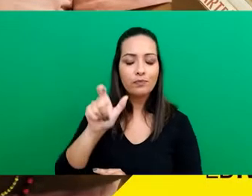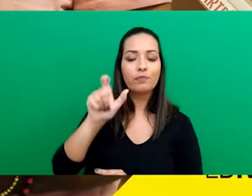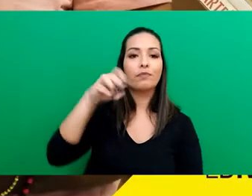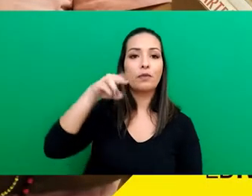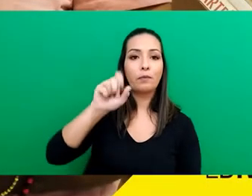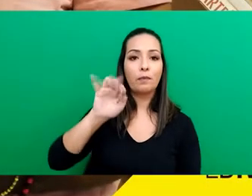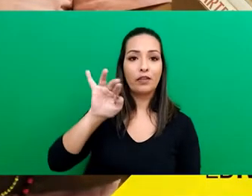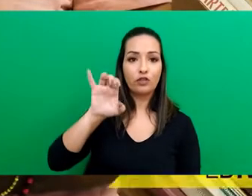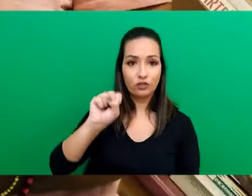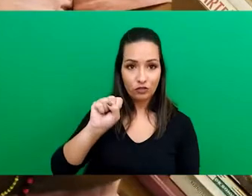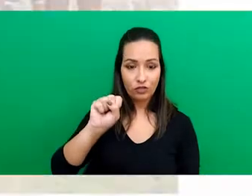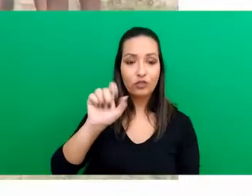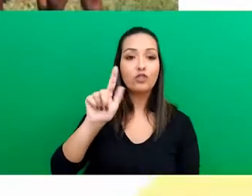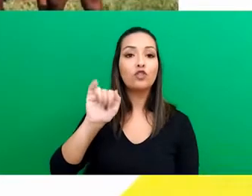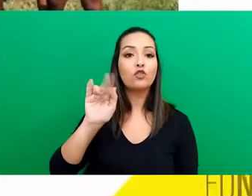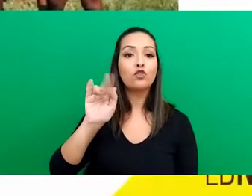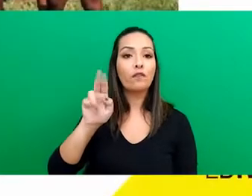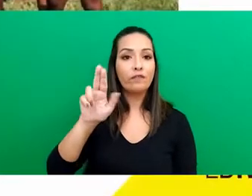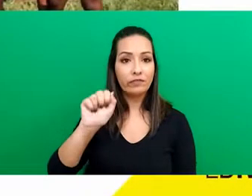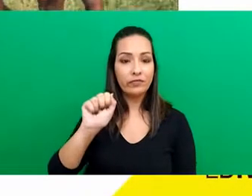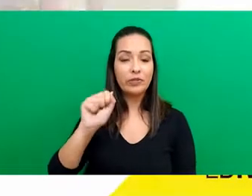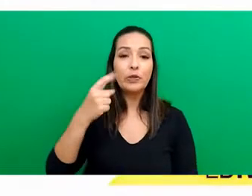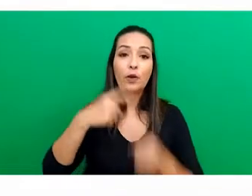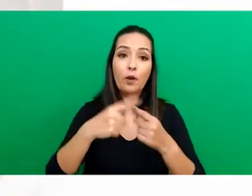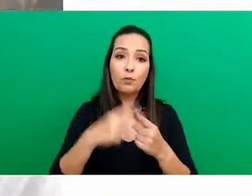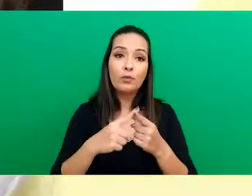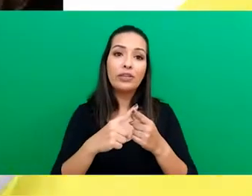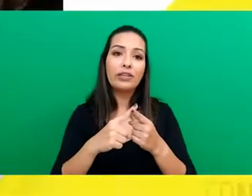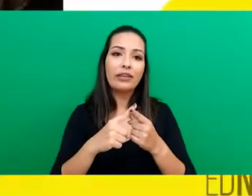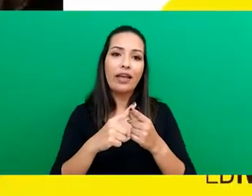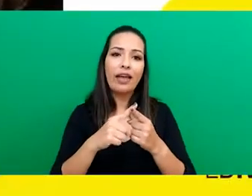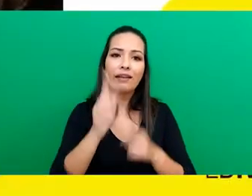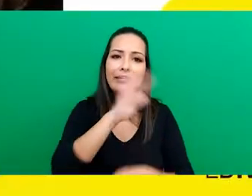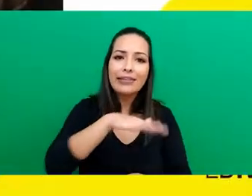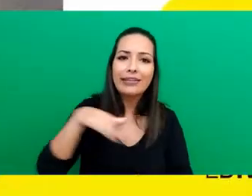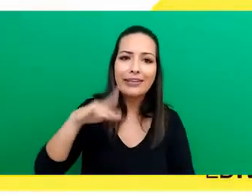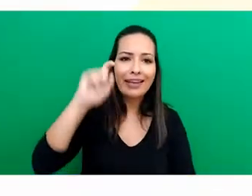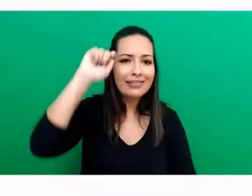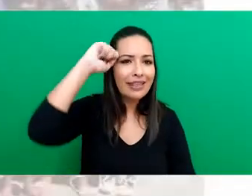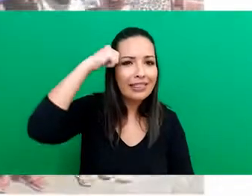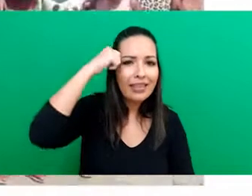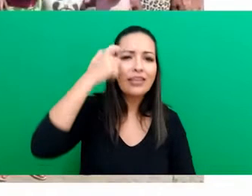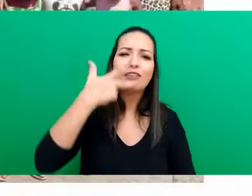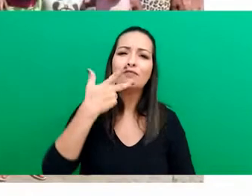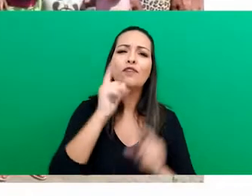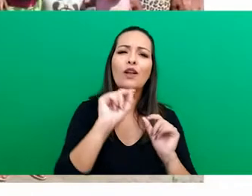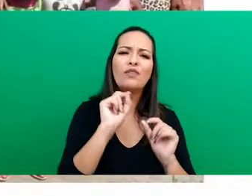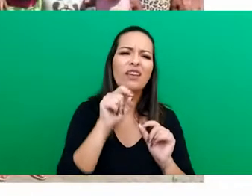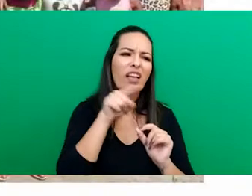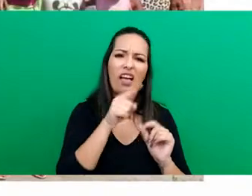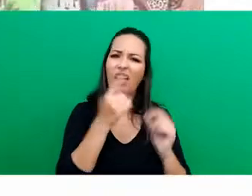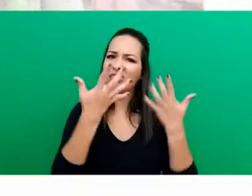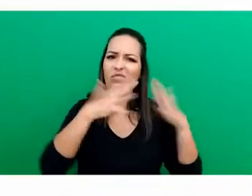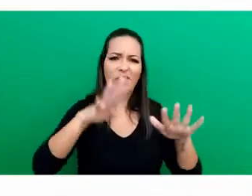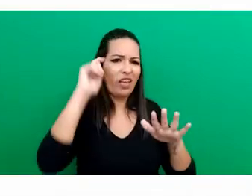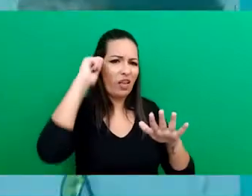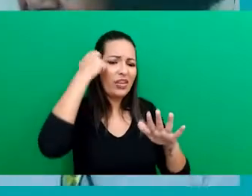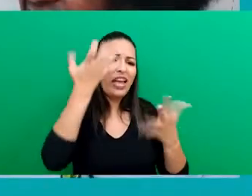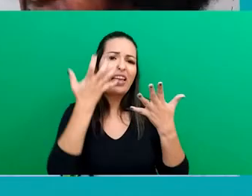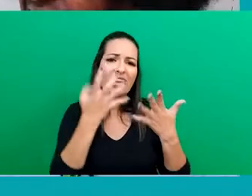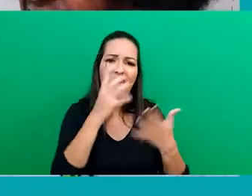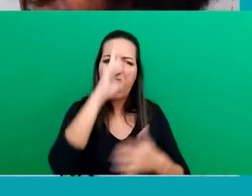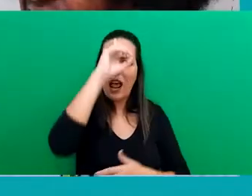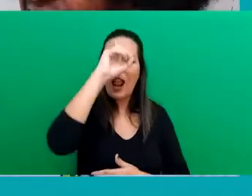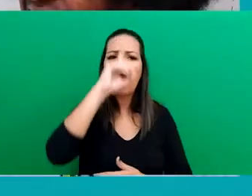Pinheiro e Giovanna Cimento, após o desabafo de crianças negras retintas, que falaram que se pudessem escolher, seriam louras dos olhos